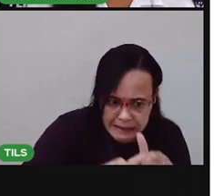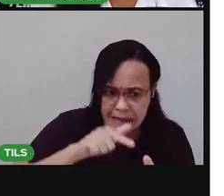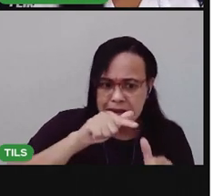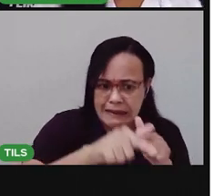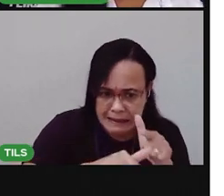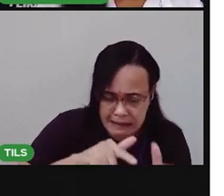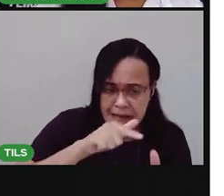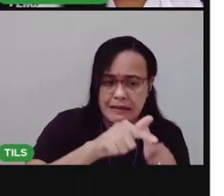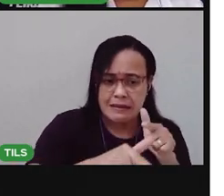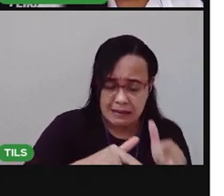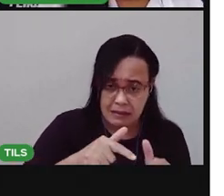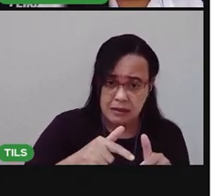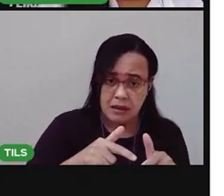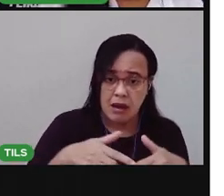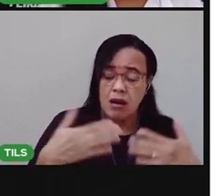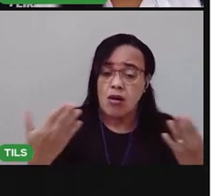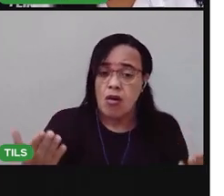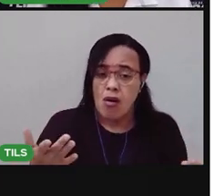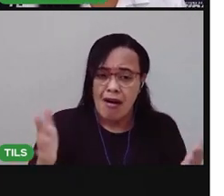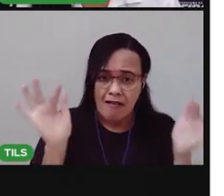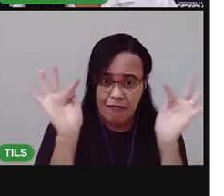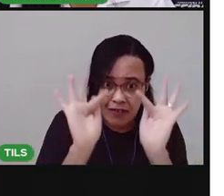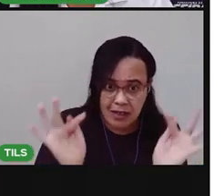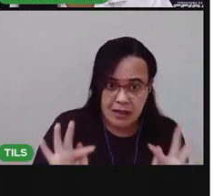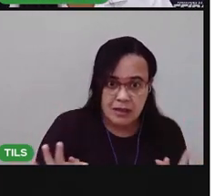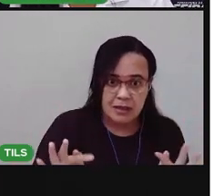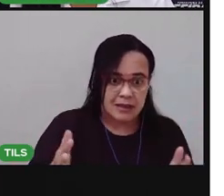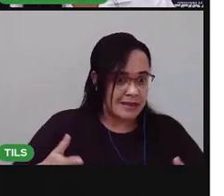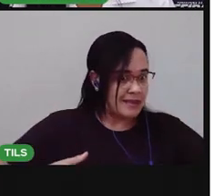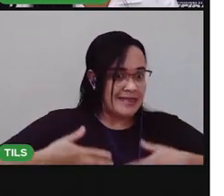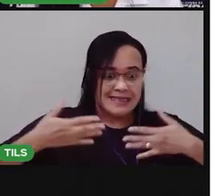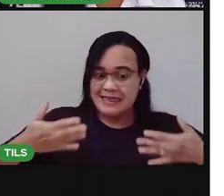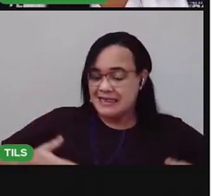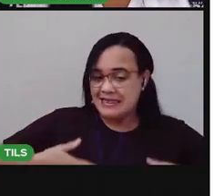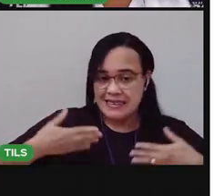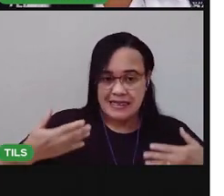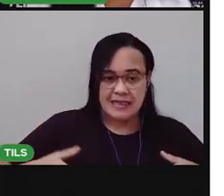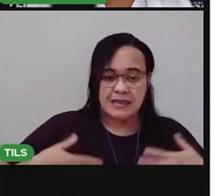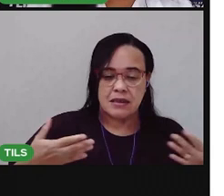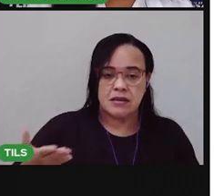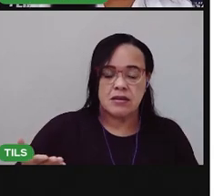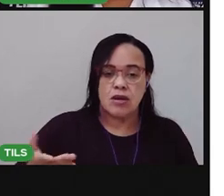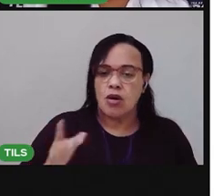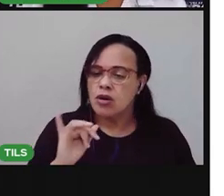Será que elas ficam felizes, alegres, tristes?